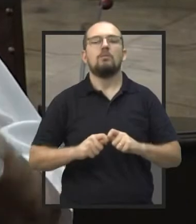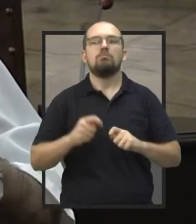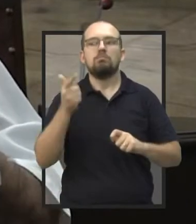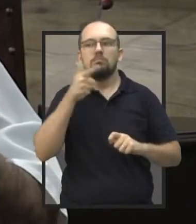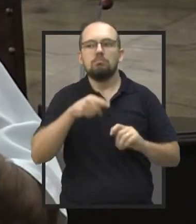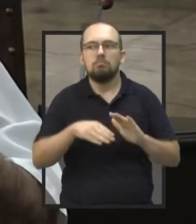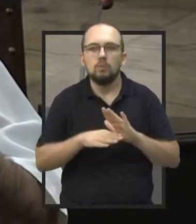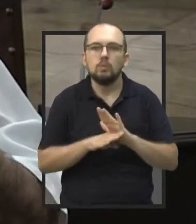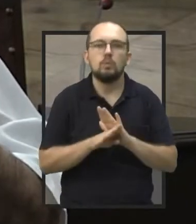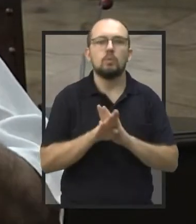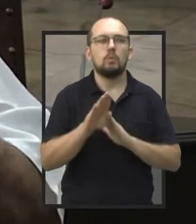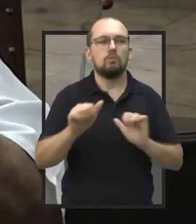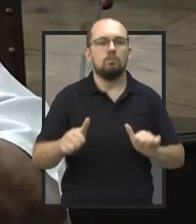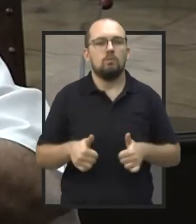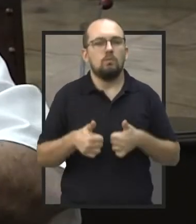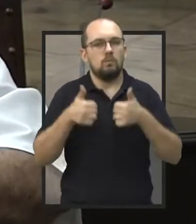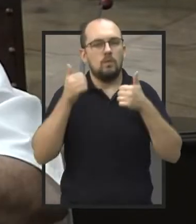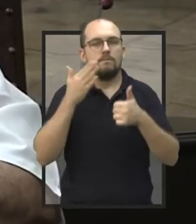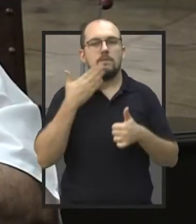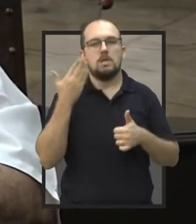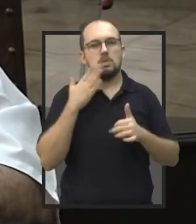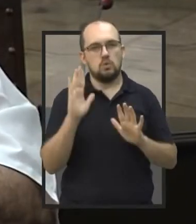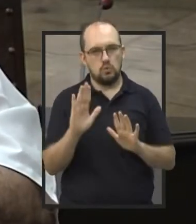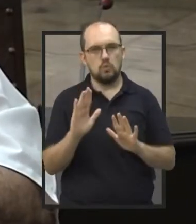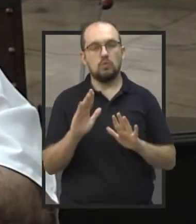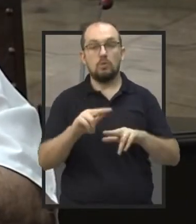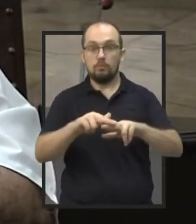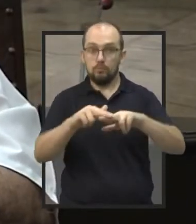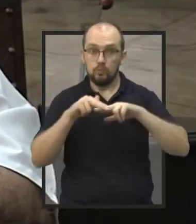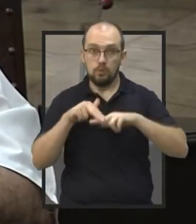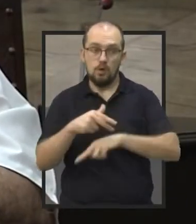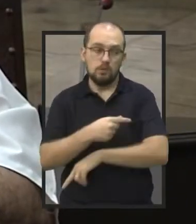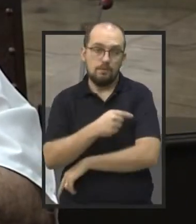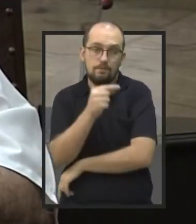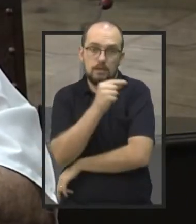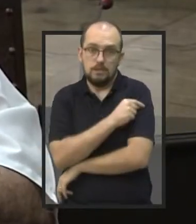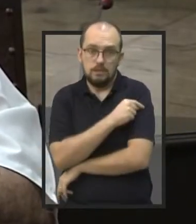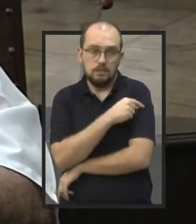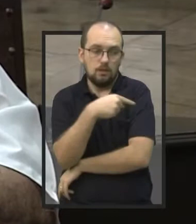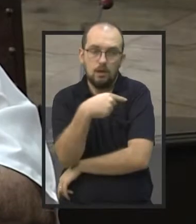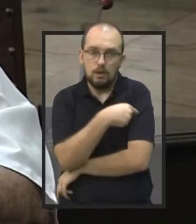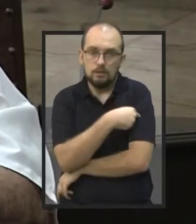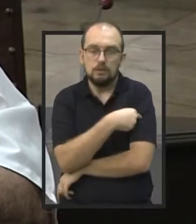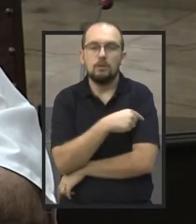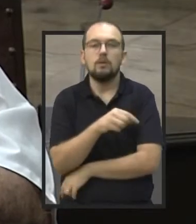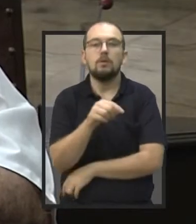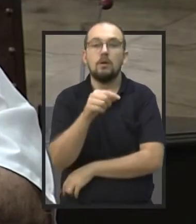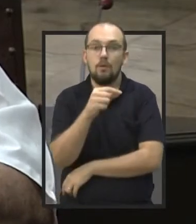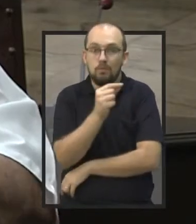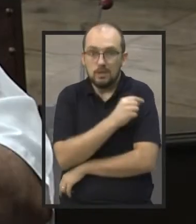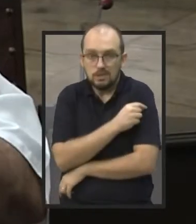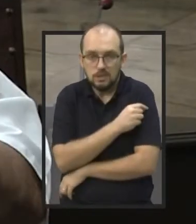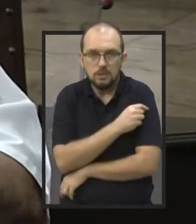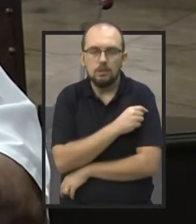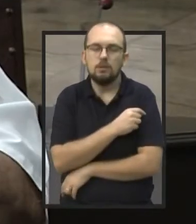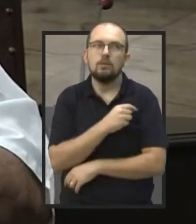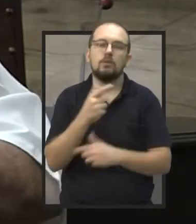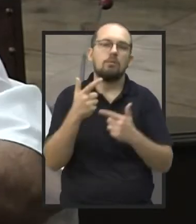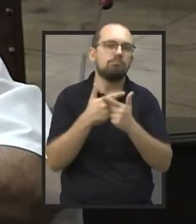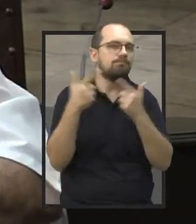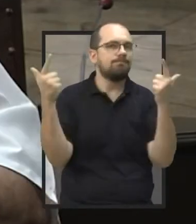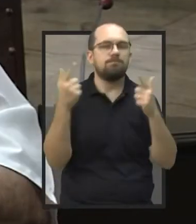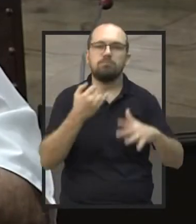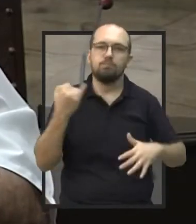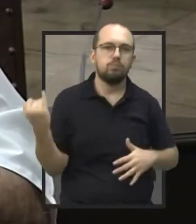facilmente. Então, a vacina é uma grande aquisição que nós tivemos.